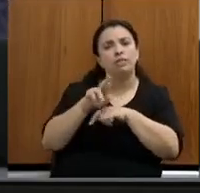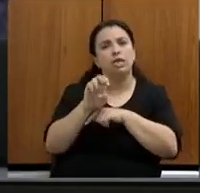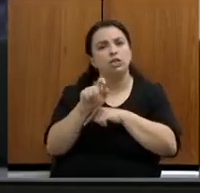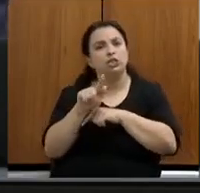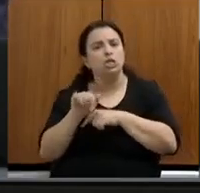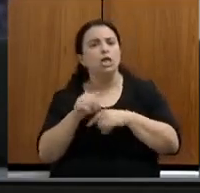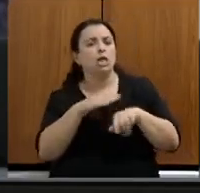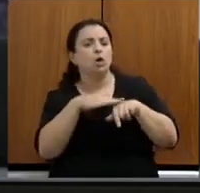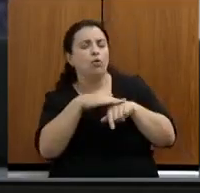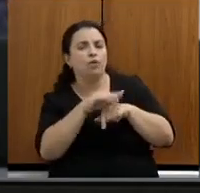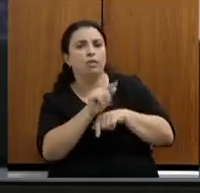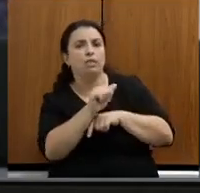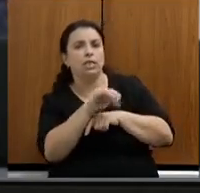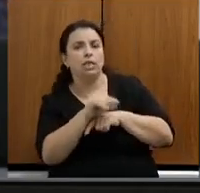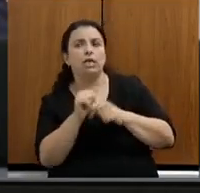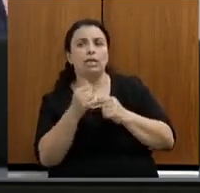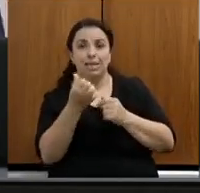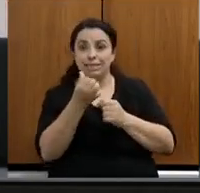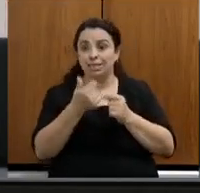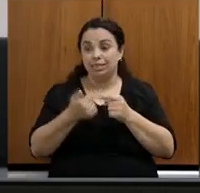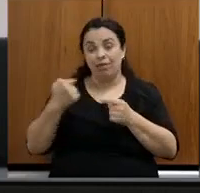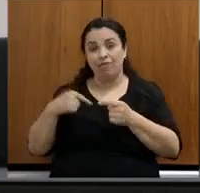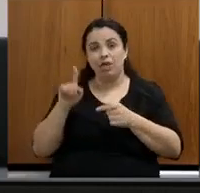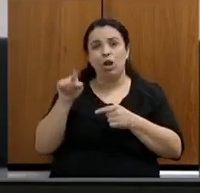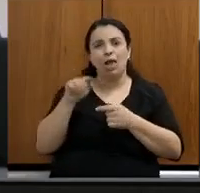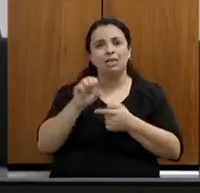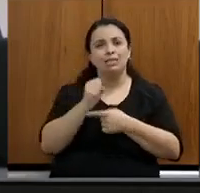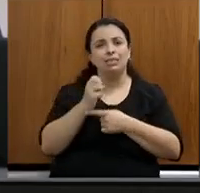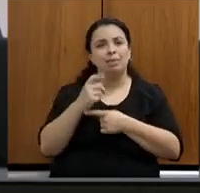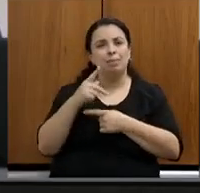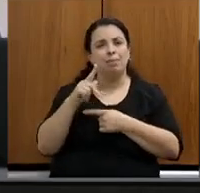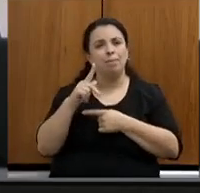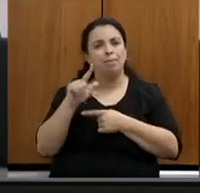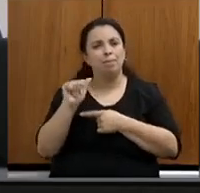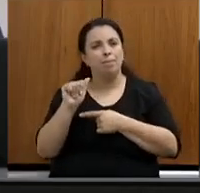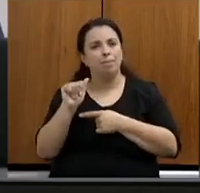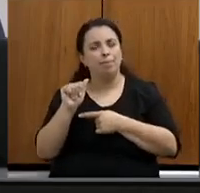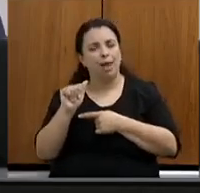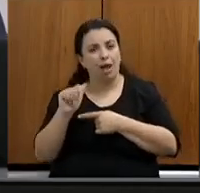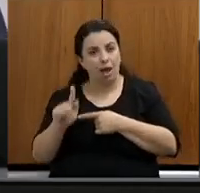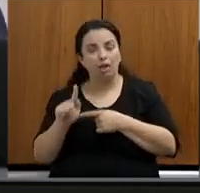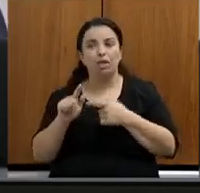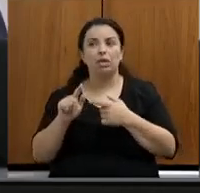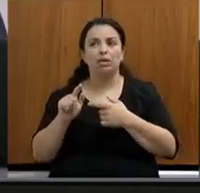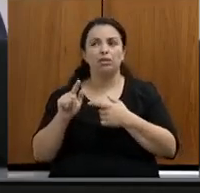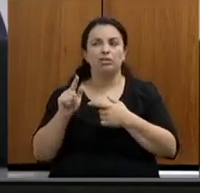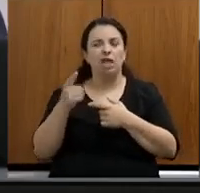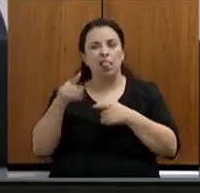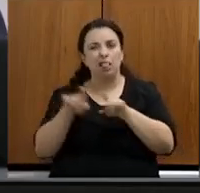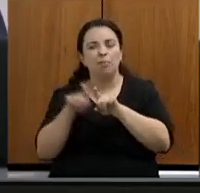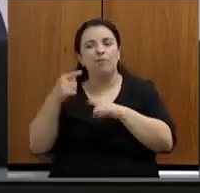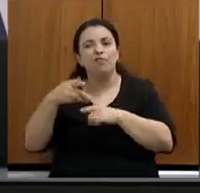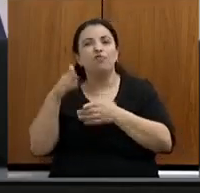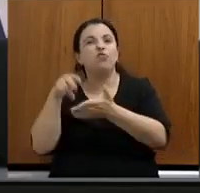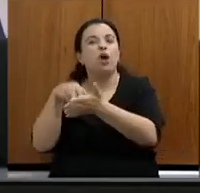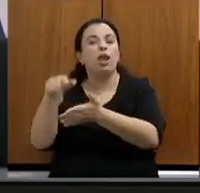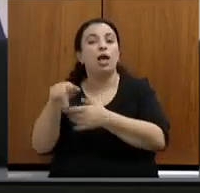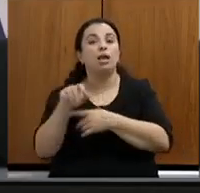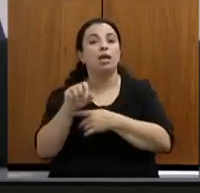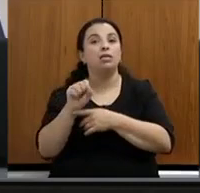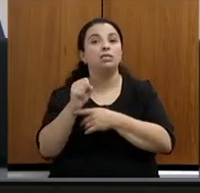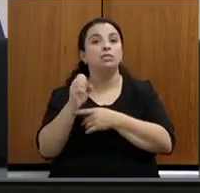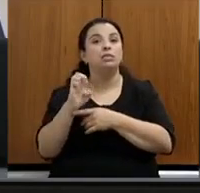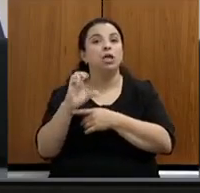quinta-feira na CGOV, trabalhando de uma outra forma, convencendo o governo do